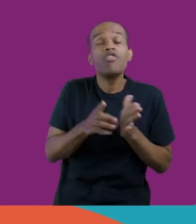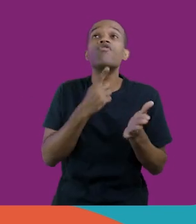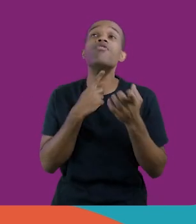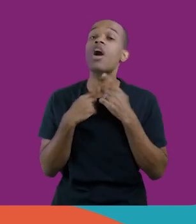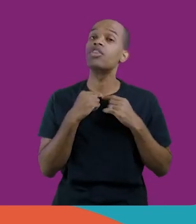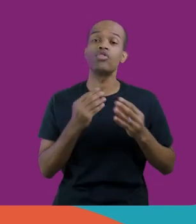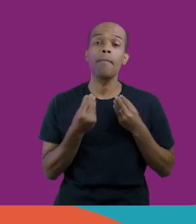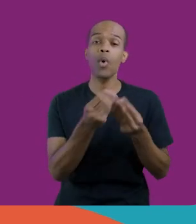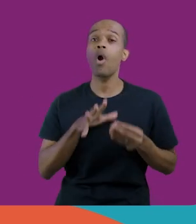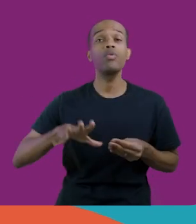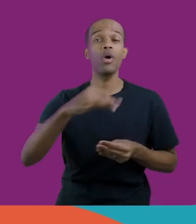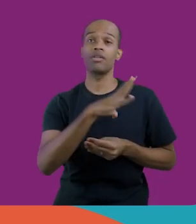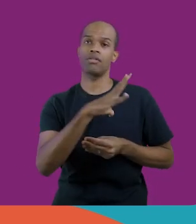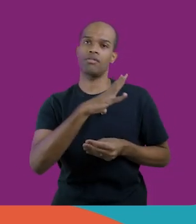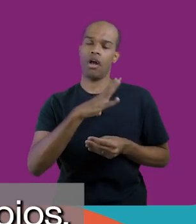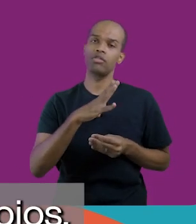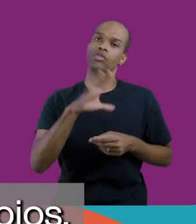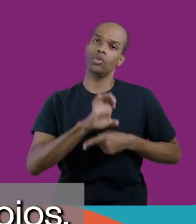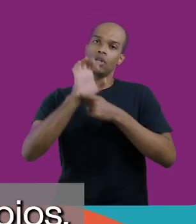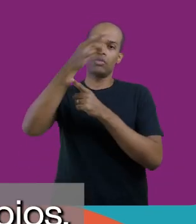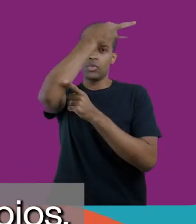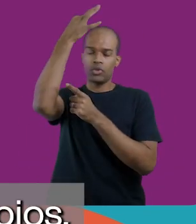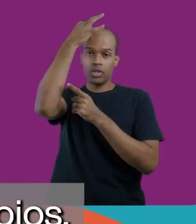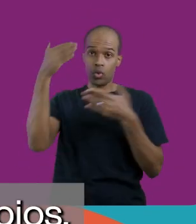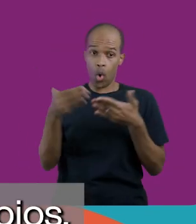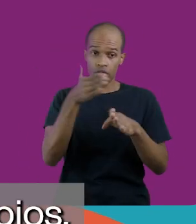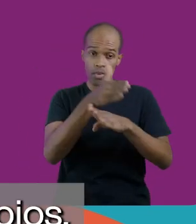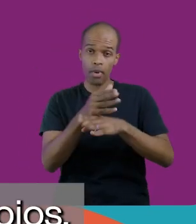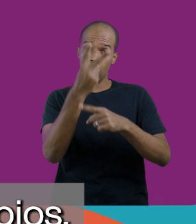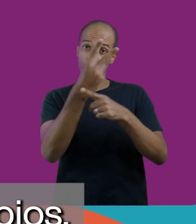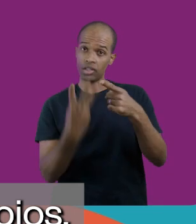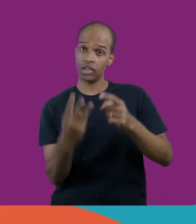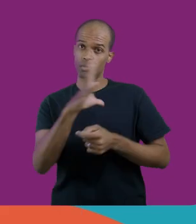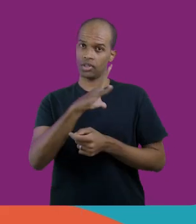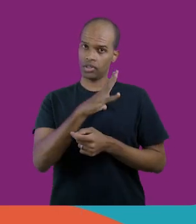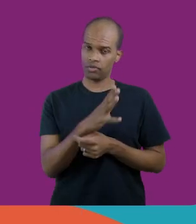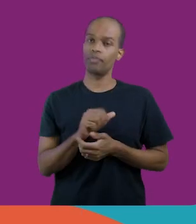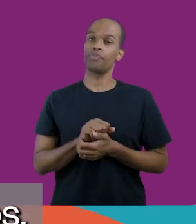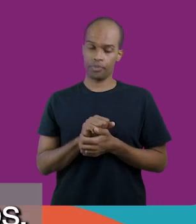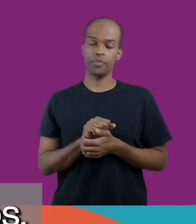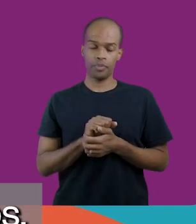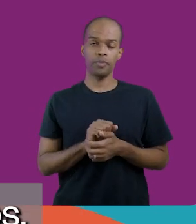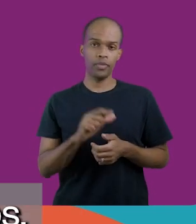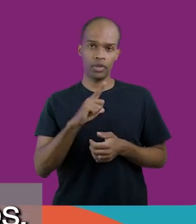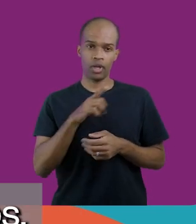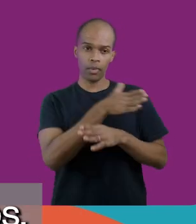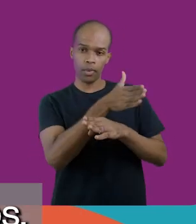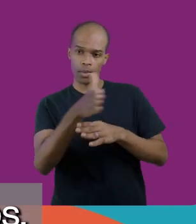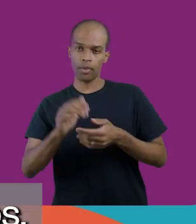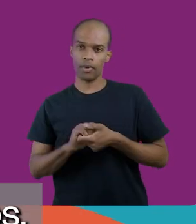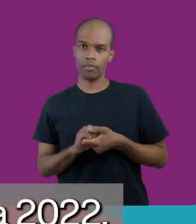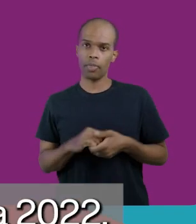intenção, a todos os municípios capixabas. Hoje, a gente está em dois terços dos municípios, são 78, a gente está em dois terços dos